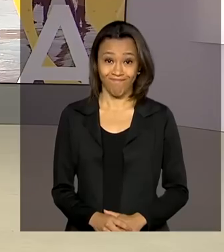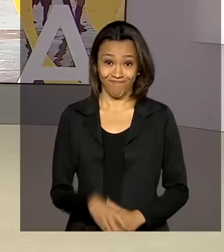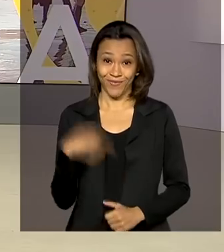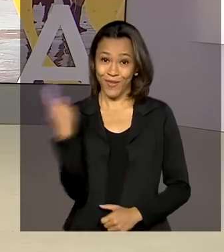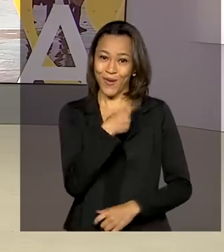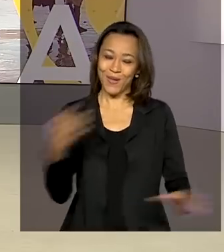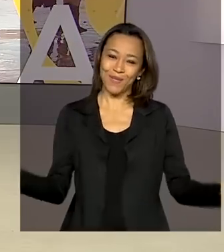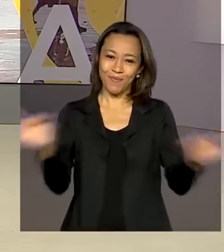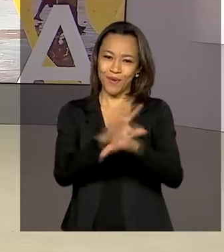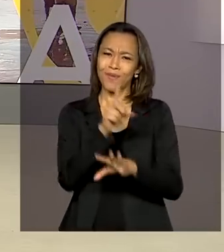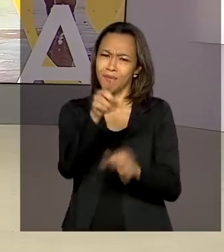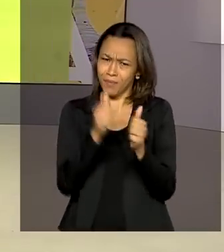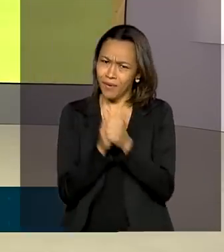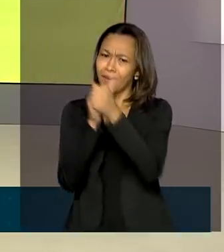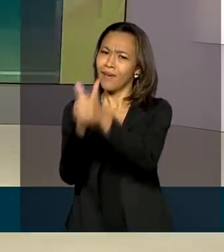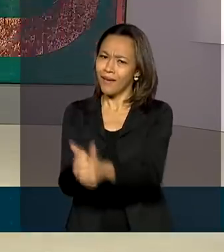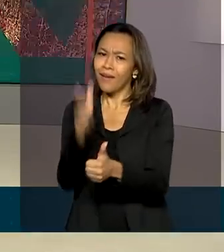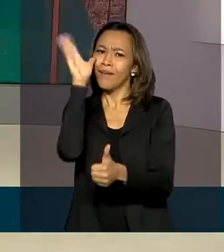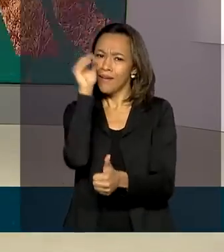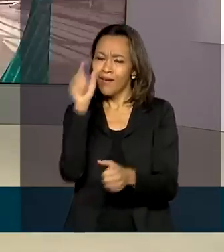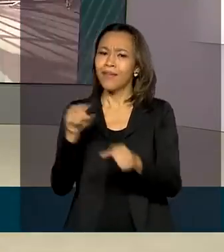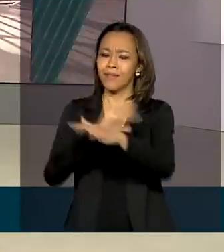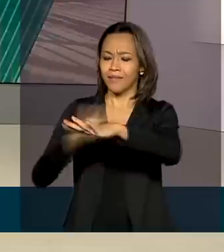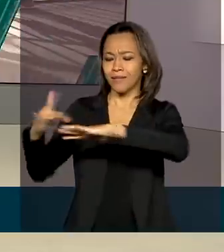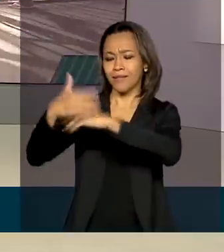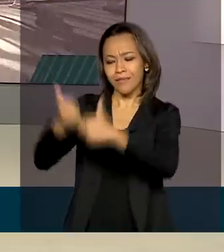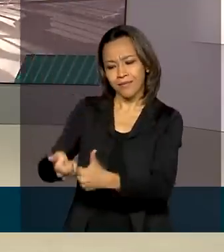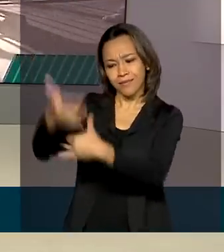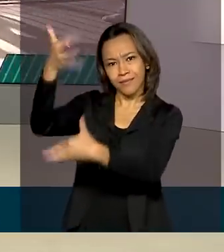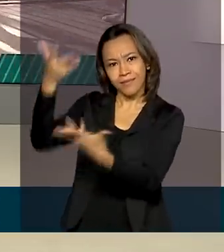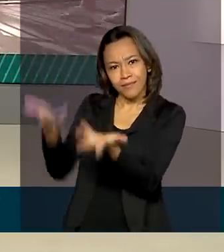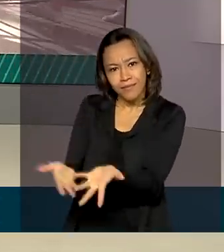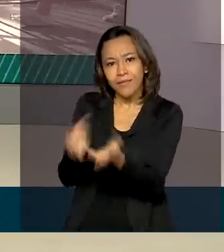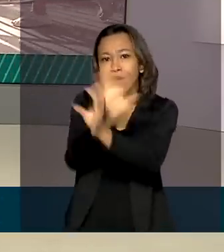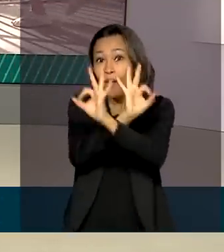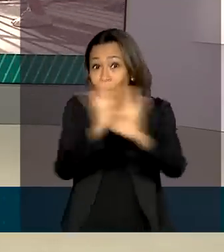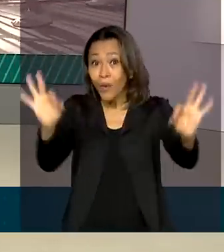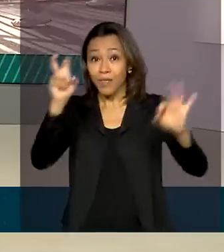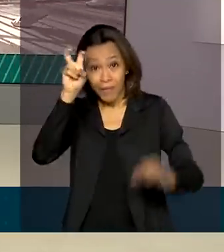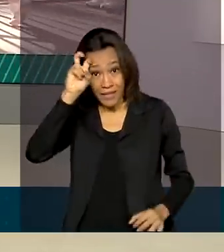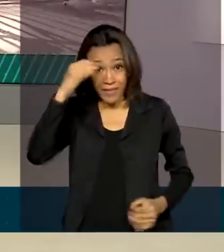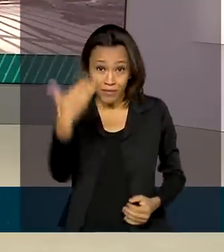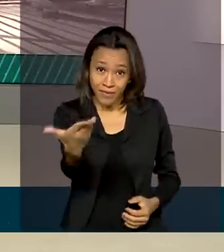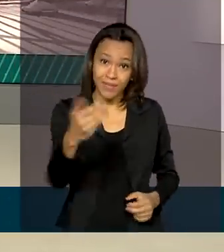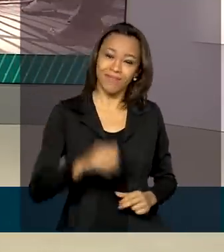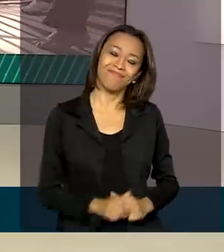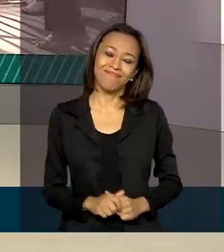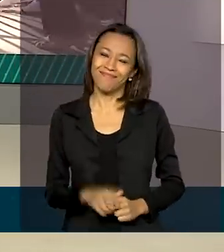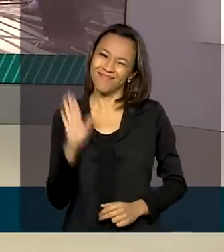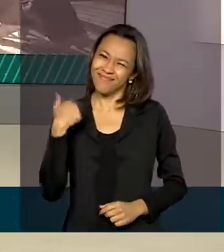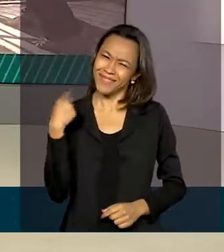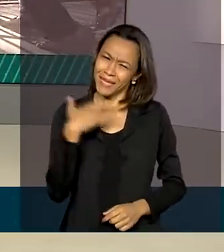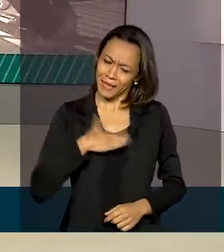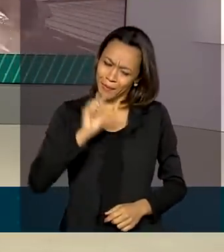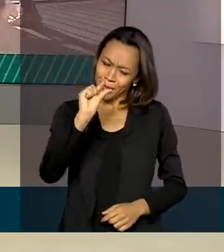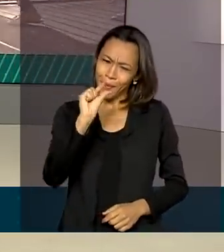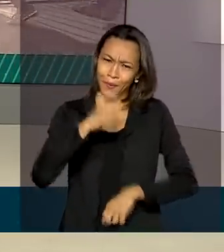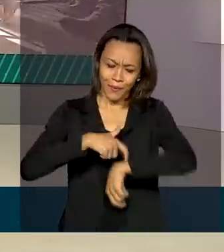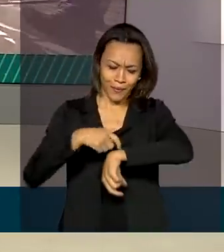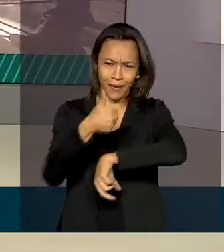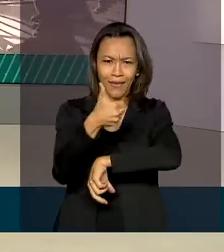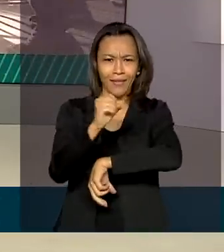em Dia fica por aqui. Você pode nos acompanhar também pelas redes sociais. Uma ótima quinta-feira para você. Daqui a pouco, partir das